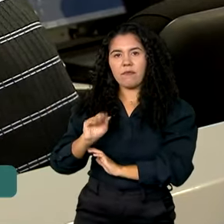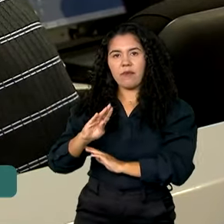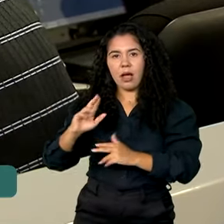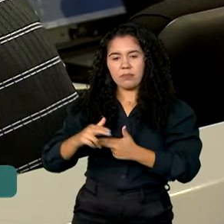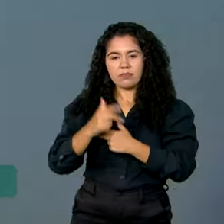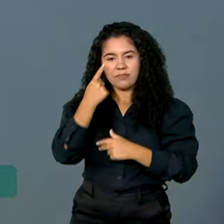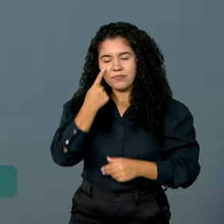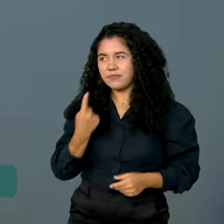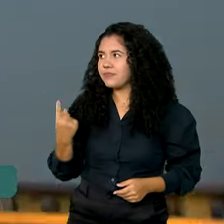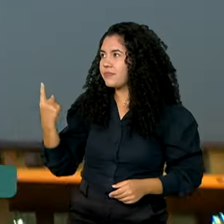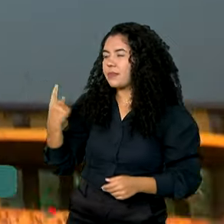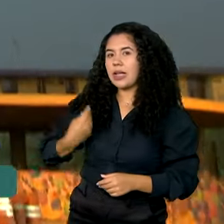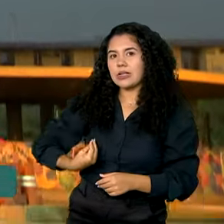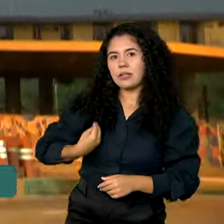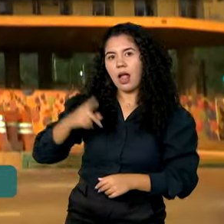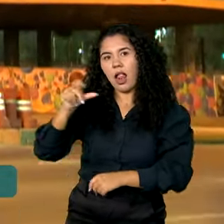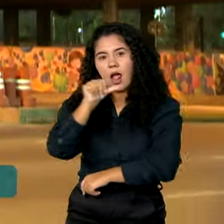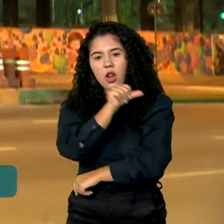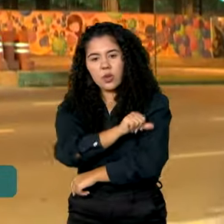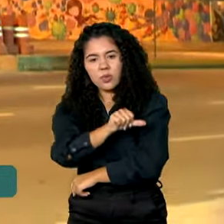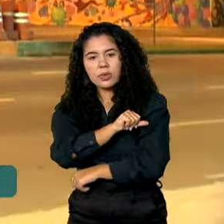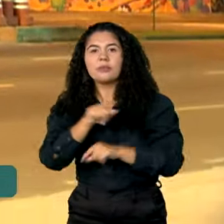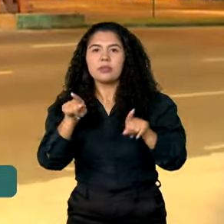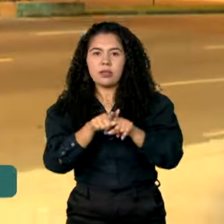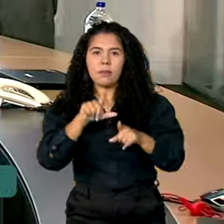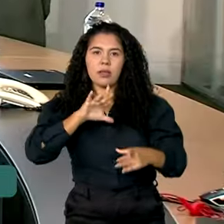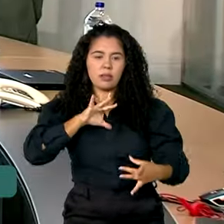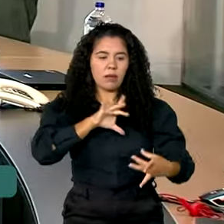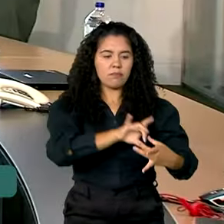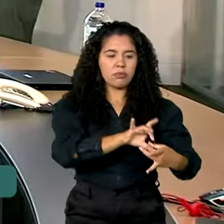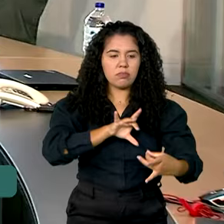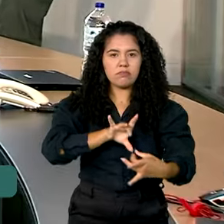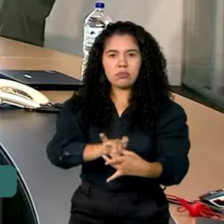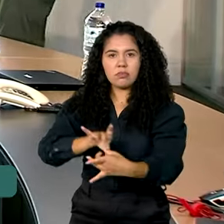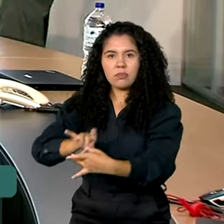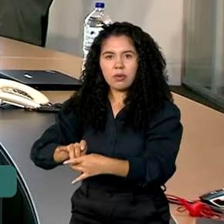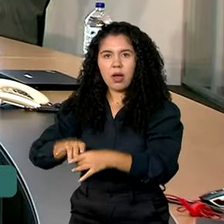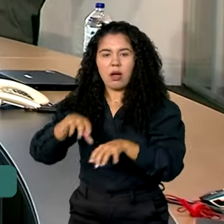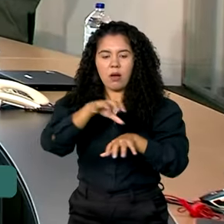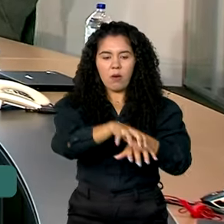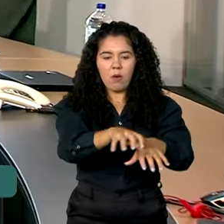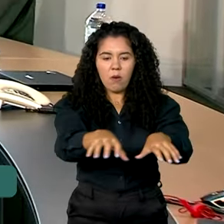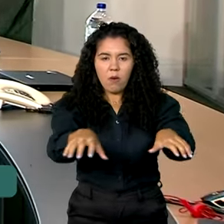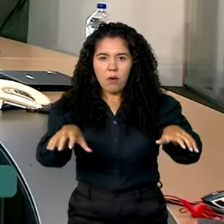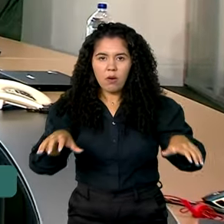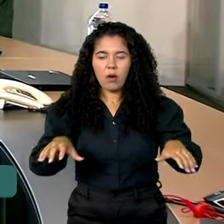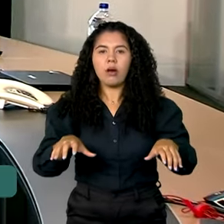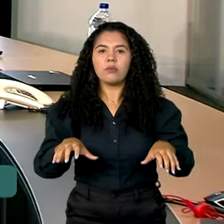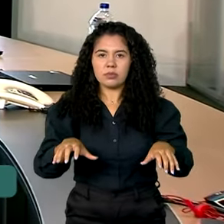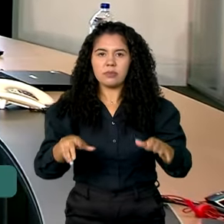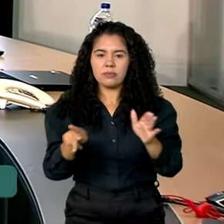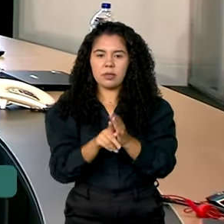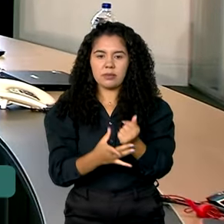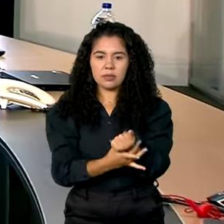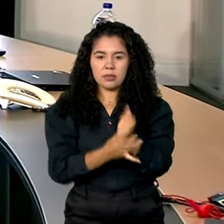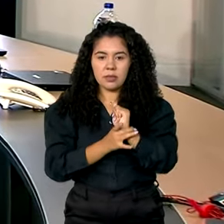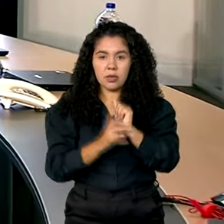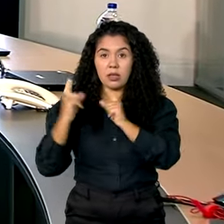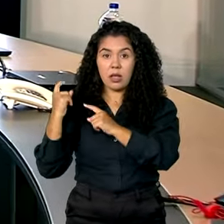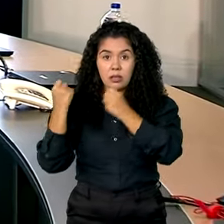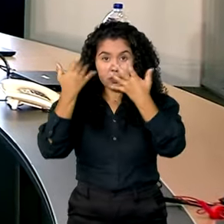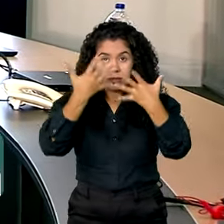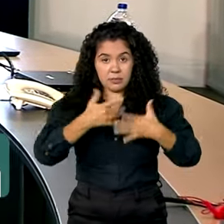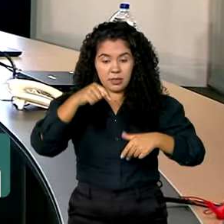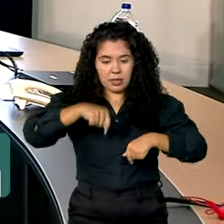com a integração de diversos órgãos de segurança. Então, essa Sala Master da Força Aérea Brasileira, ela tem